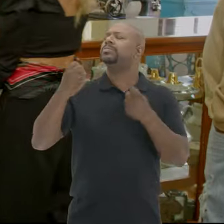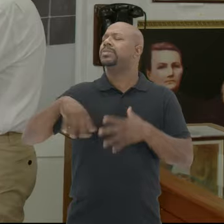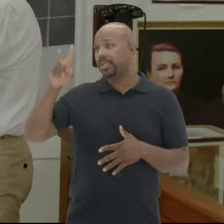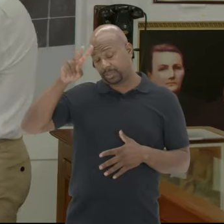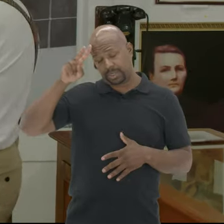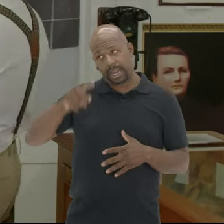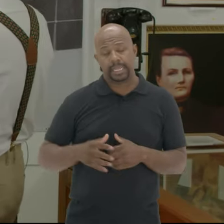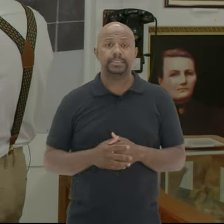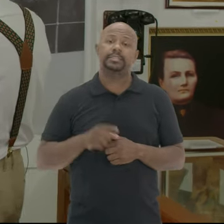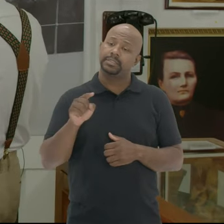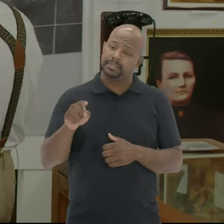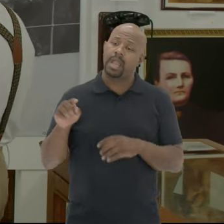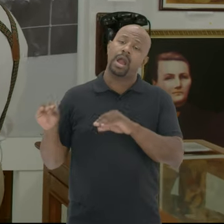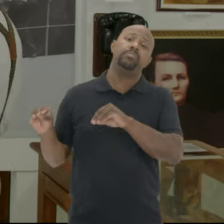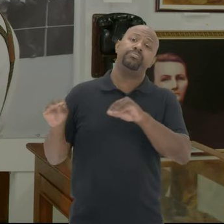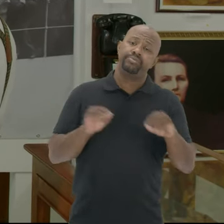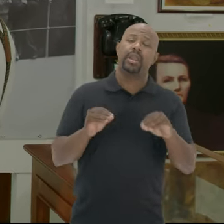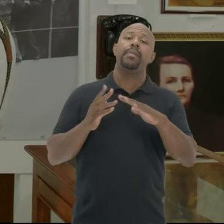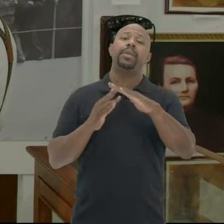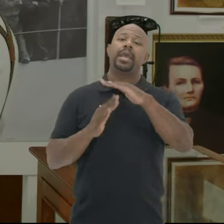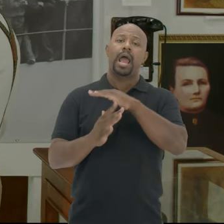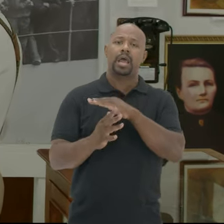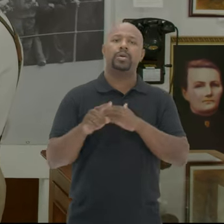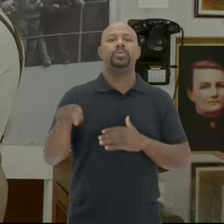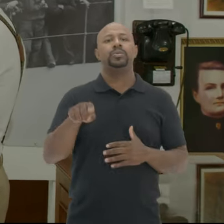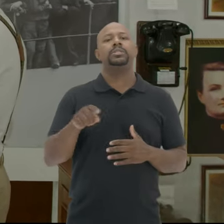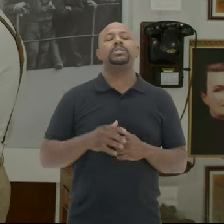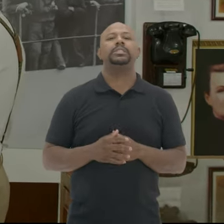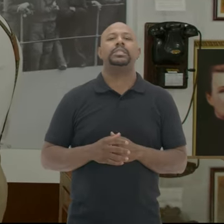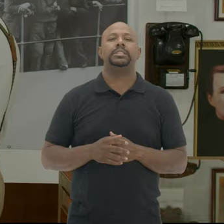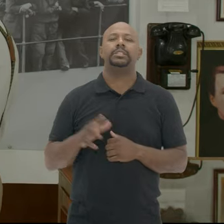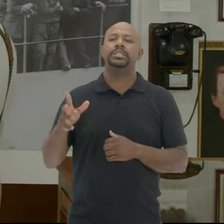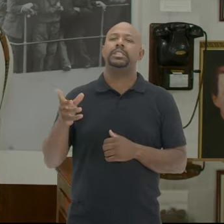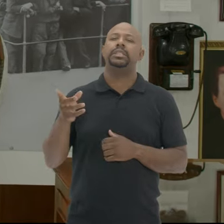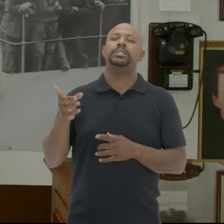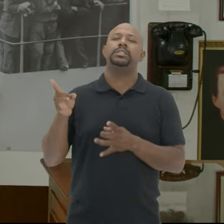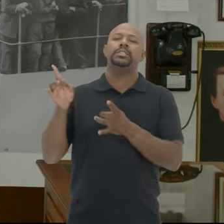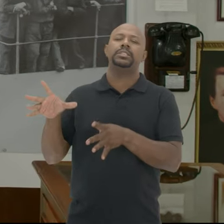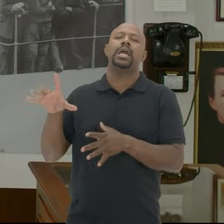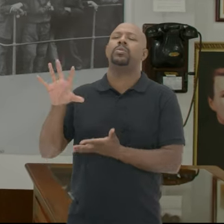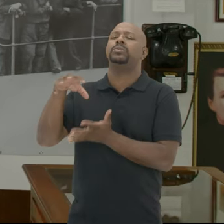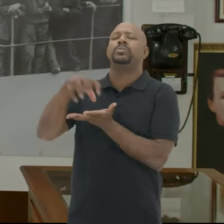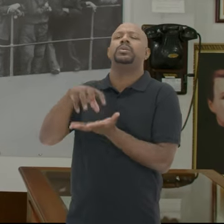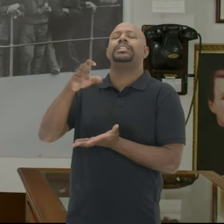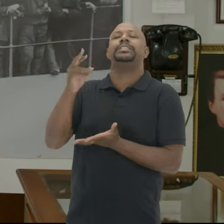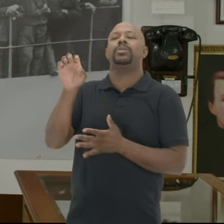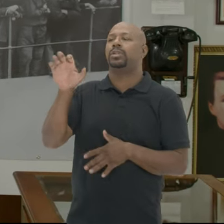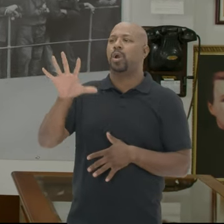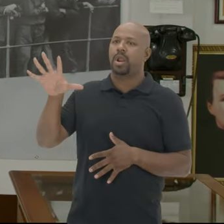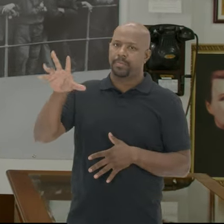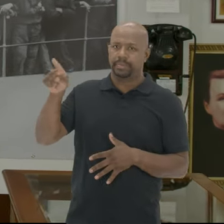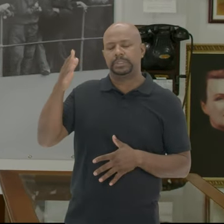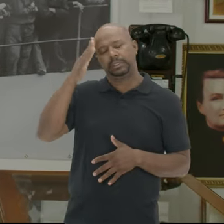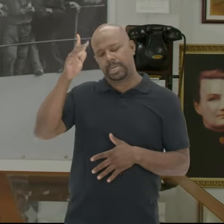história? Assim emigraram A foto antiga de um navio atacado Repleto de gente Os que saíram do centro da Europa Que